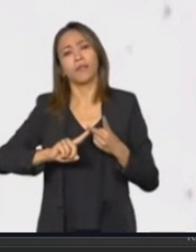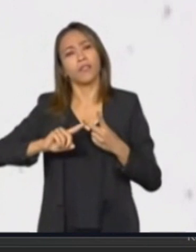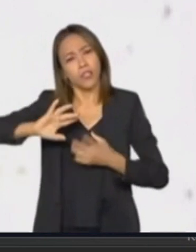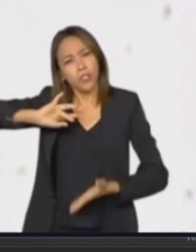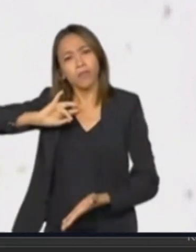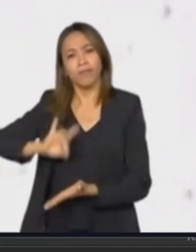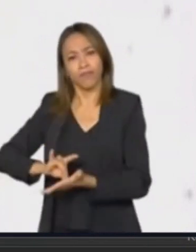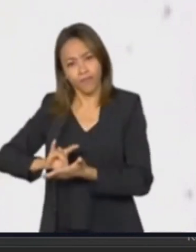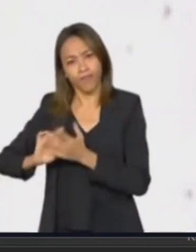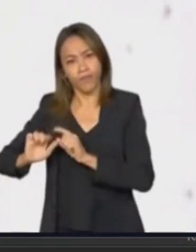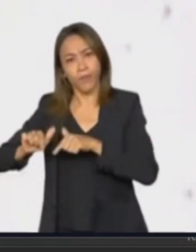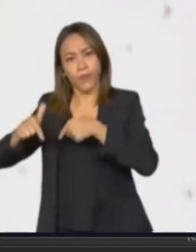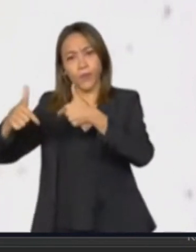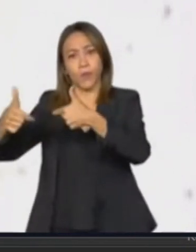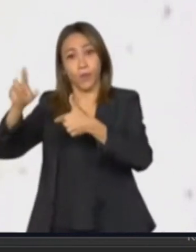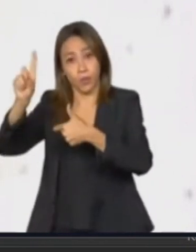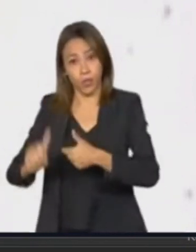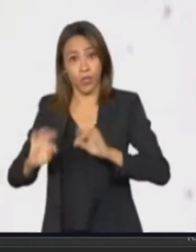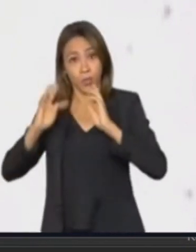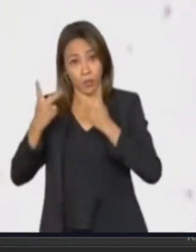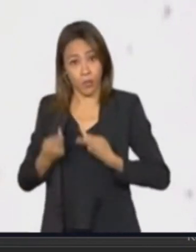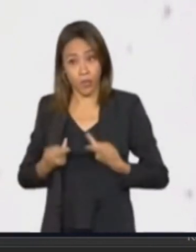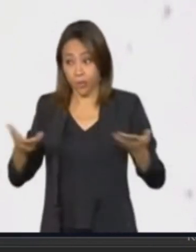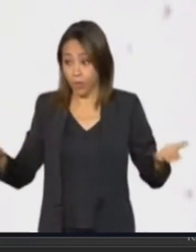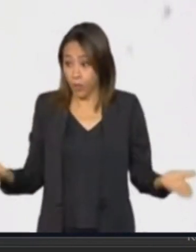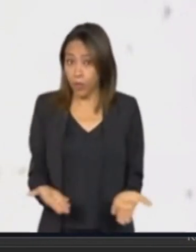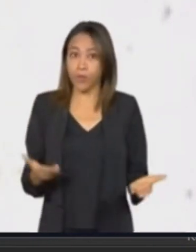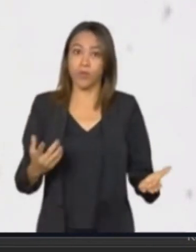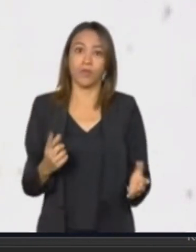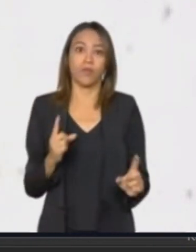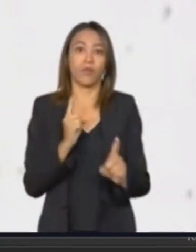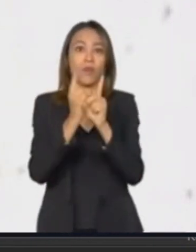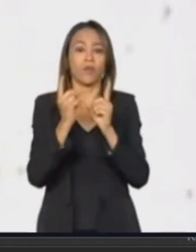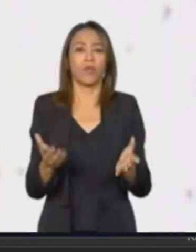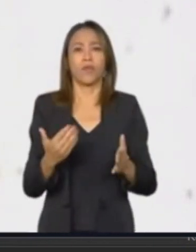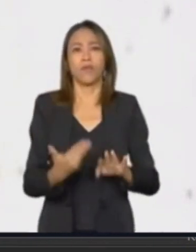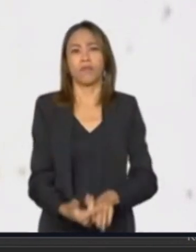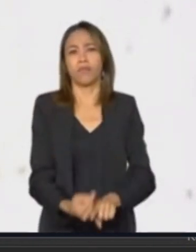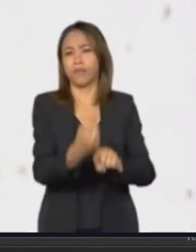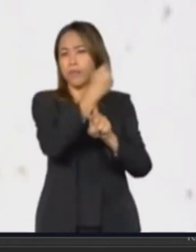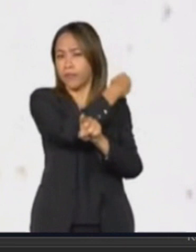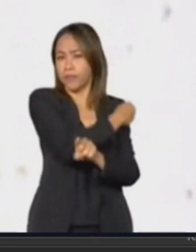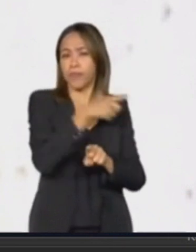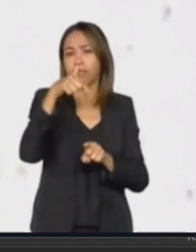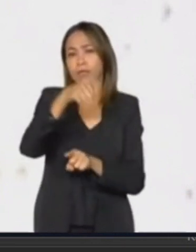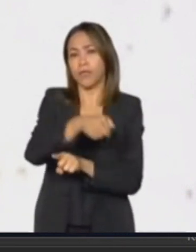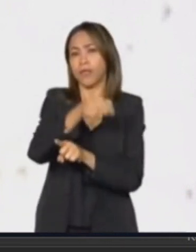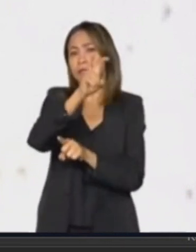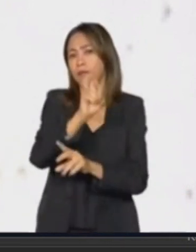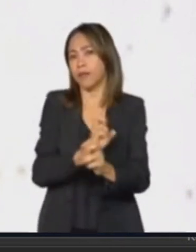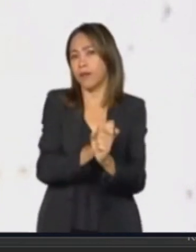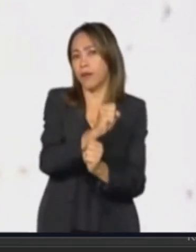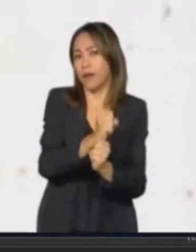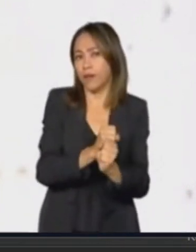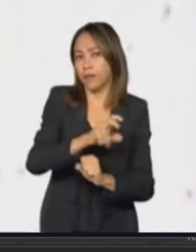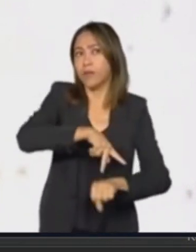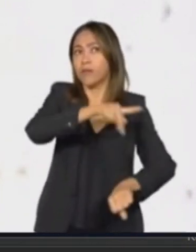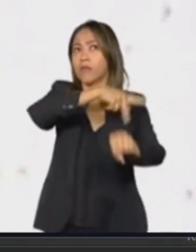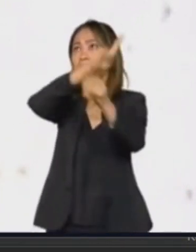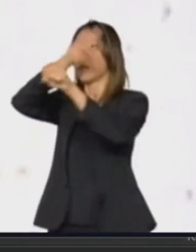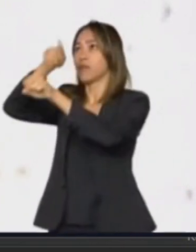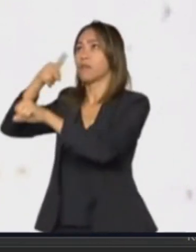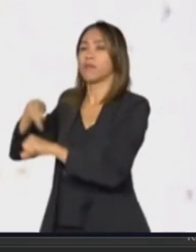dos direitos humanos se encontram. Há 75 anos, as nações do mundo, que refletiam